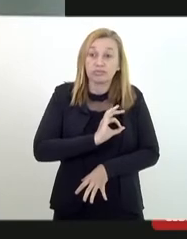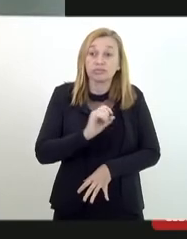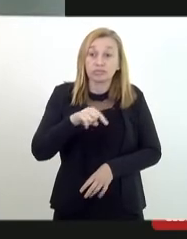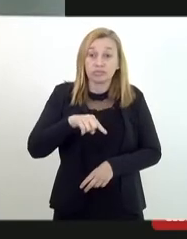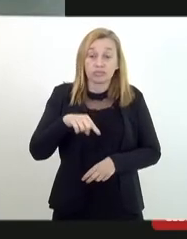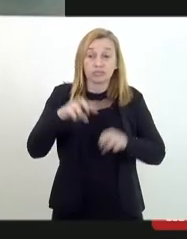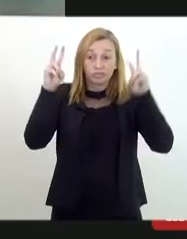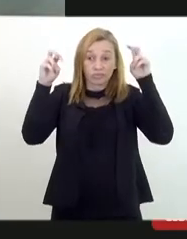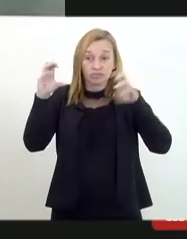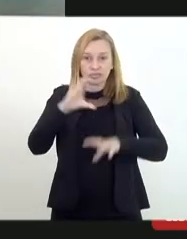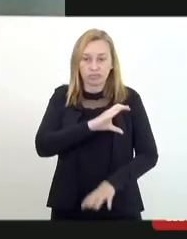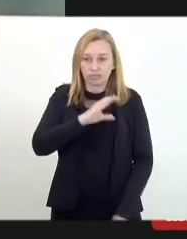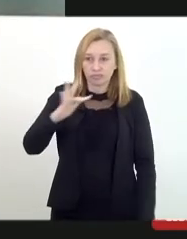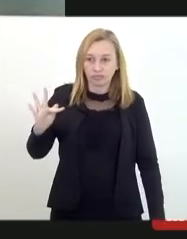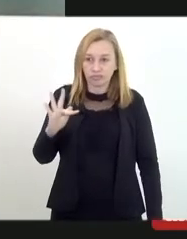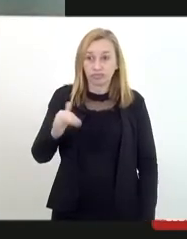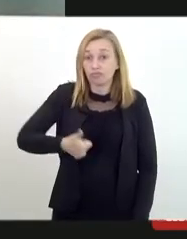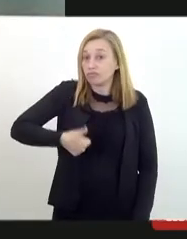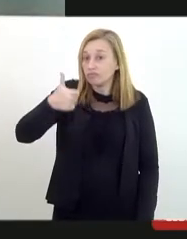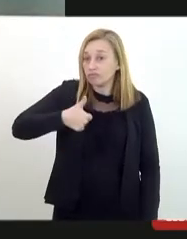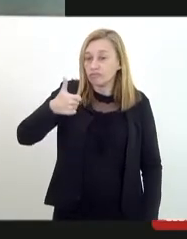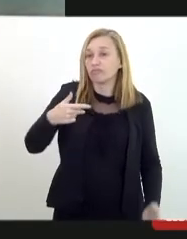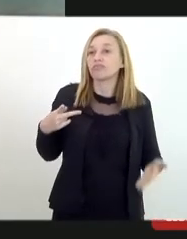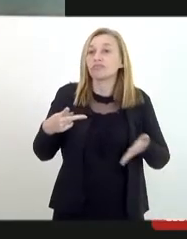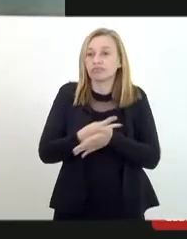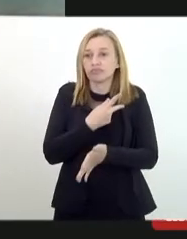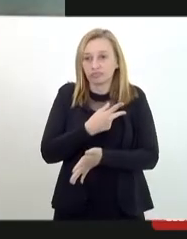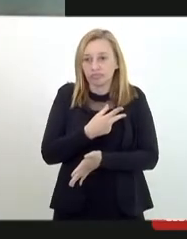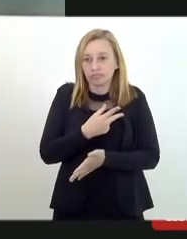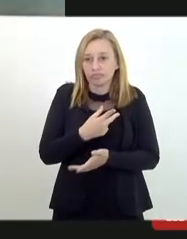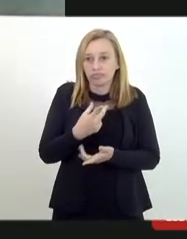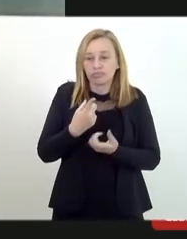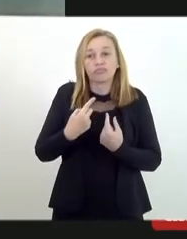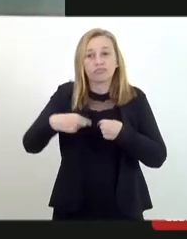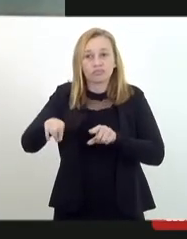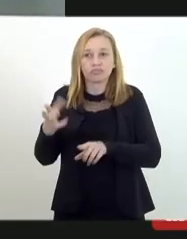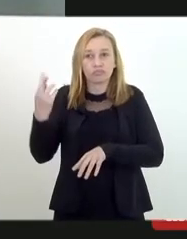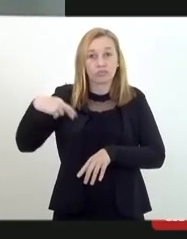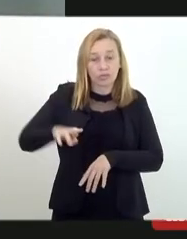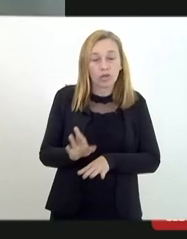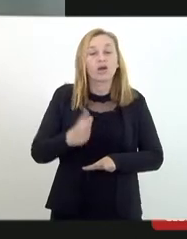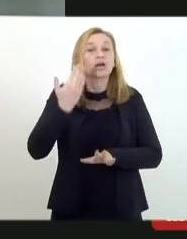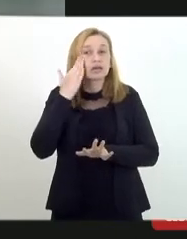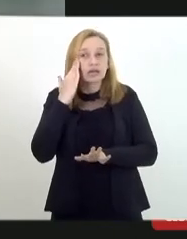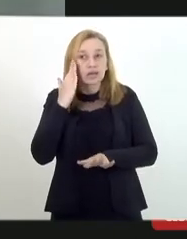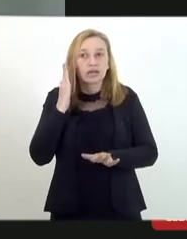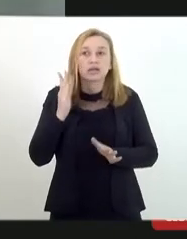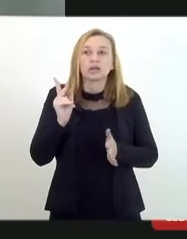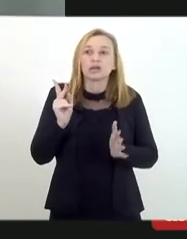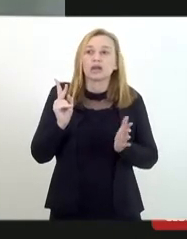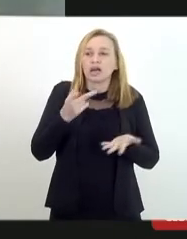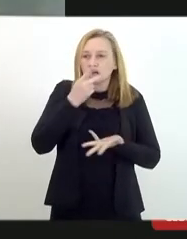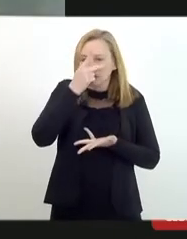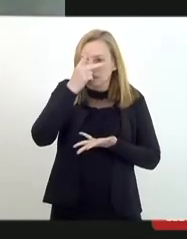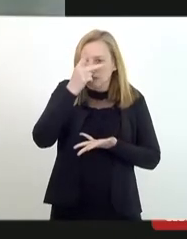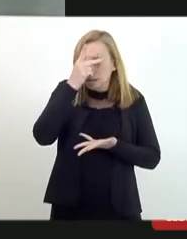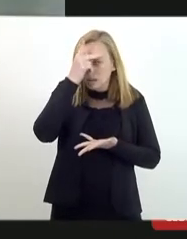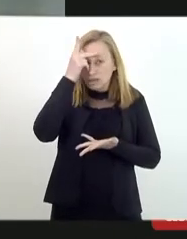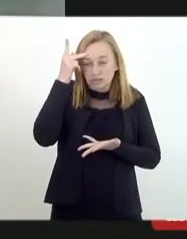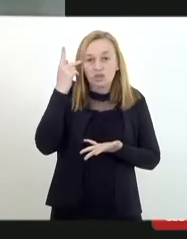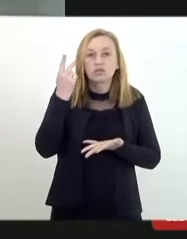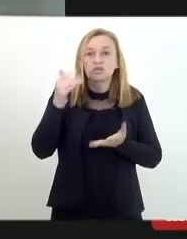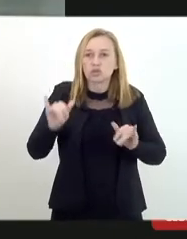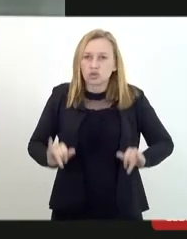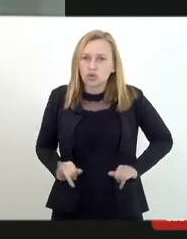caso de intolerância religiosa. Então, entendo que apesar das pessoas sofrerem esse tipo de ataque